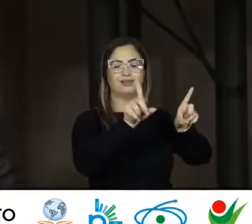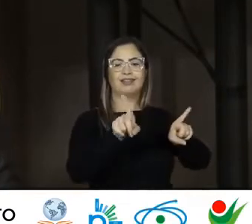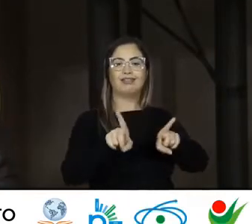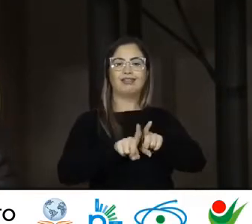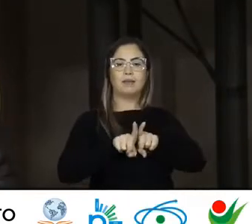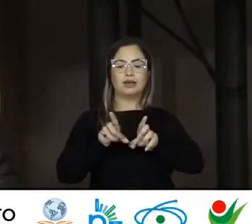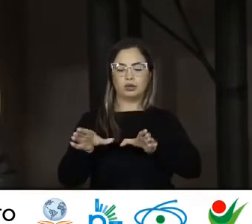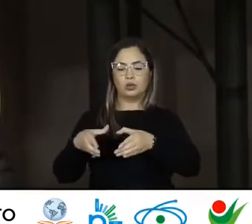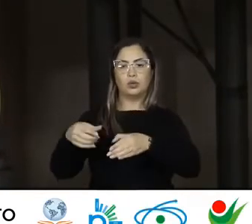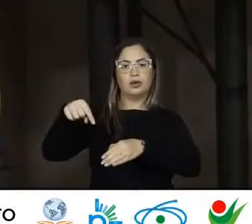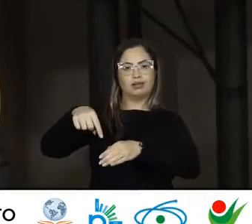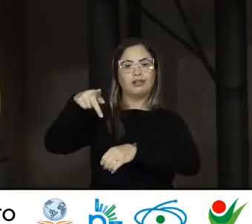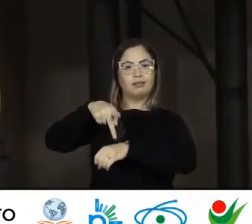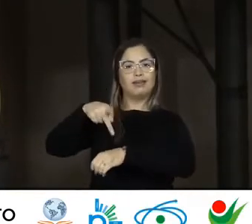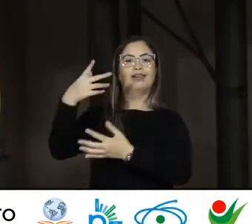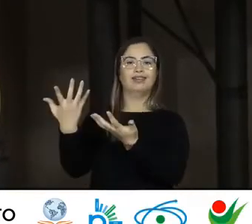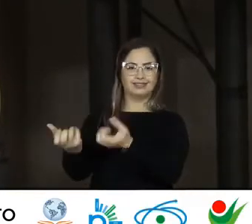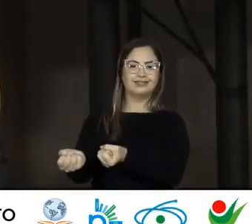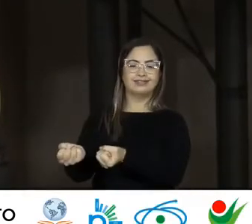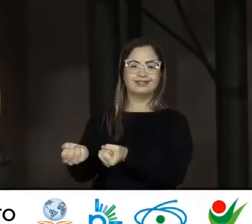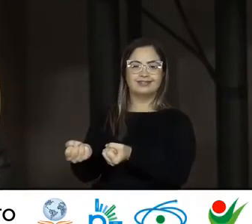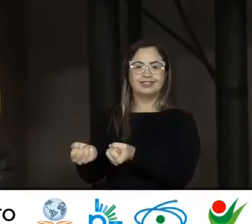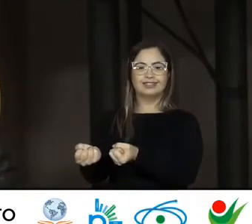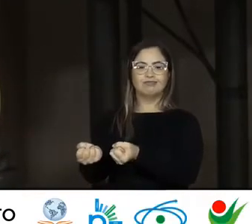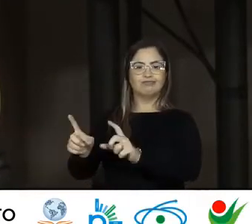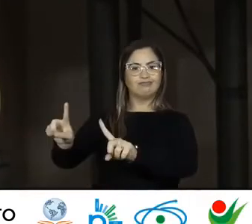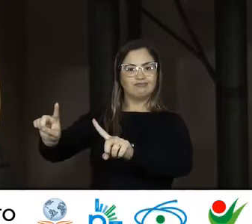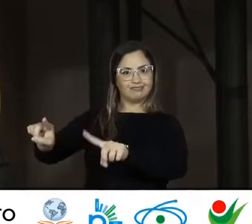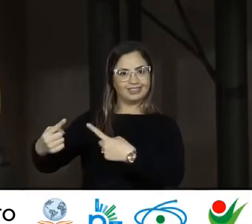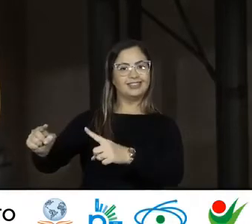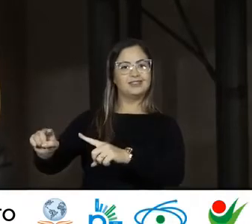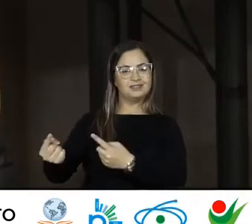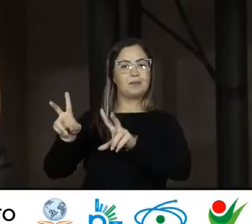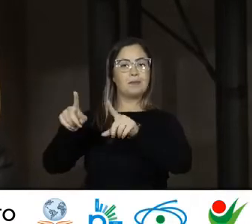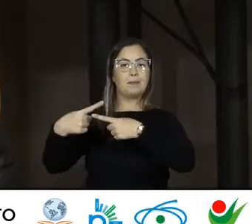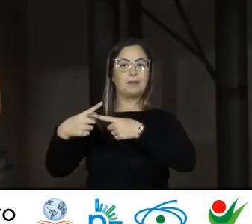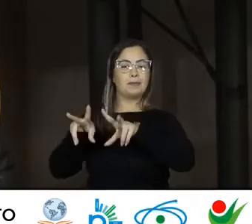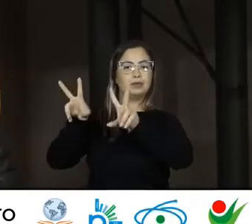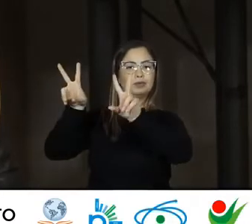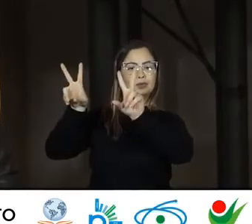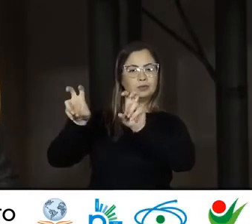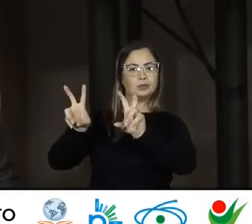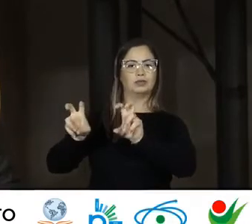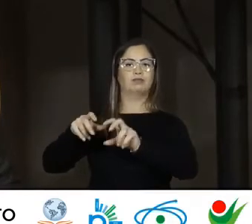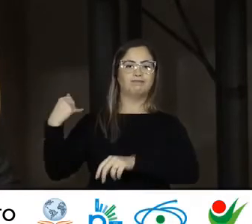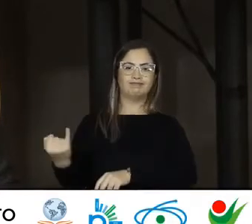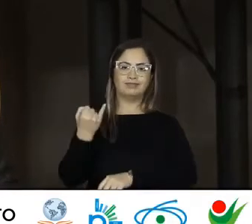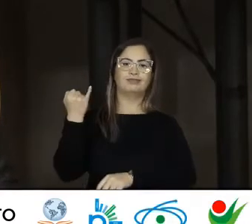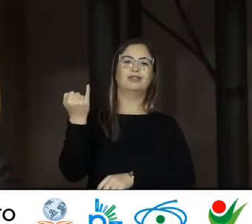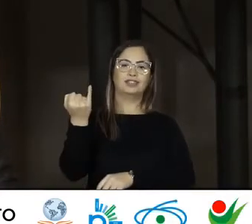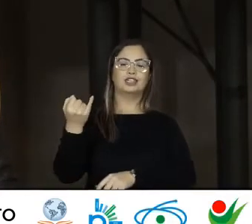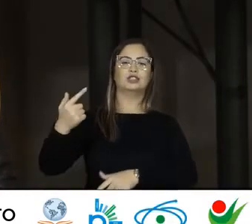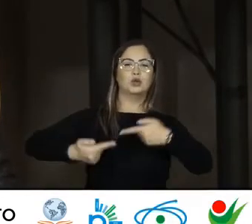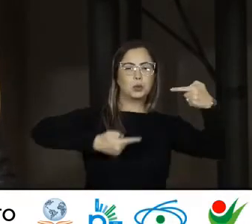Aceitou O desafio É um tema Muito Relevante Para